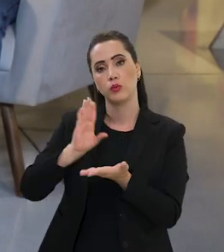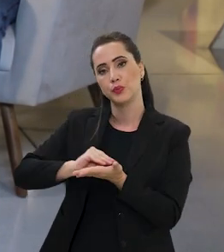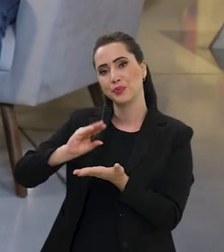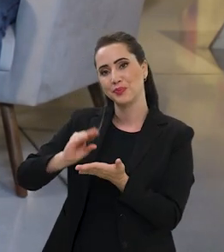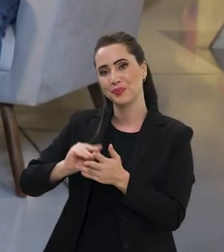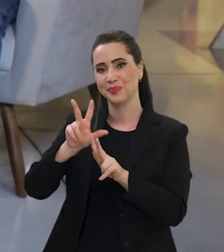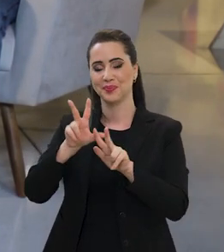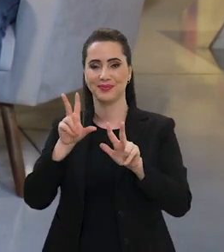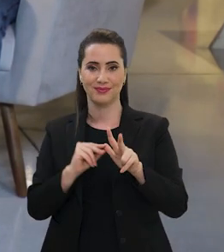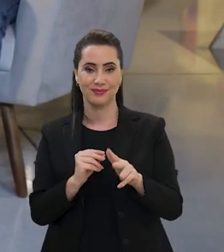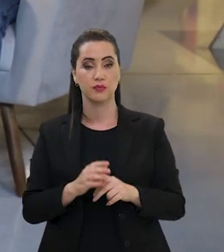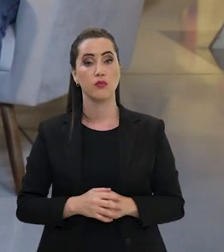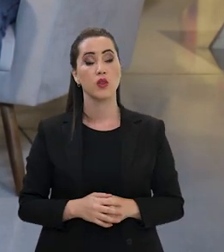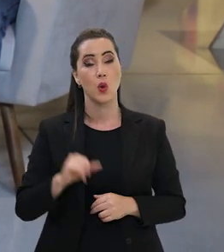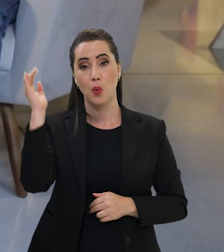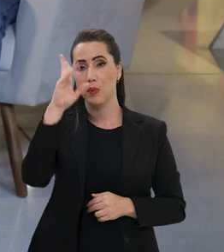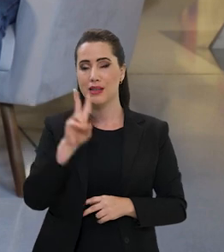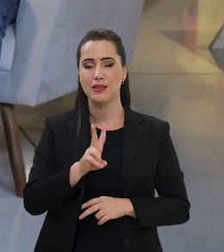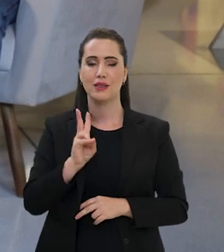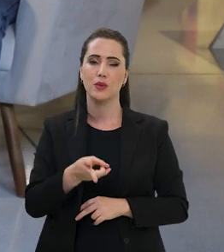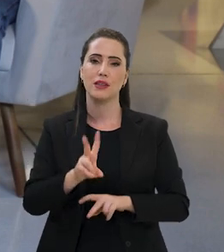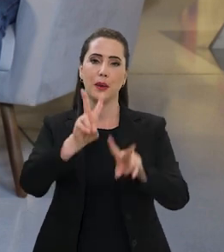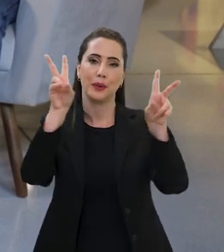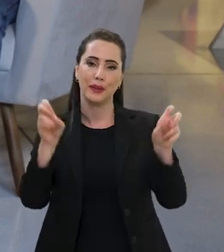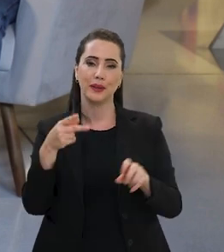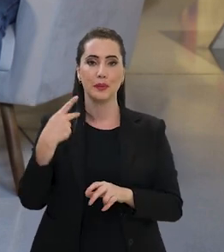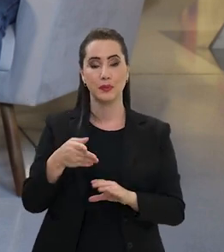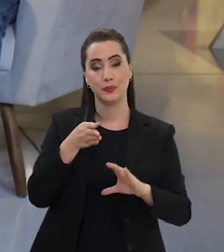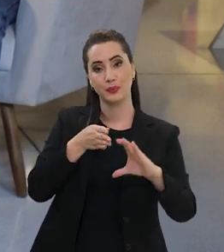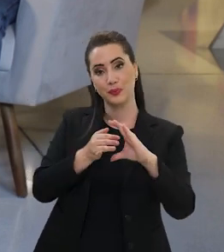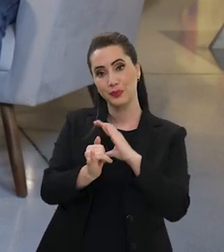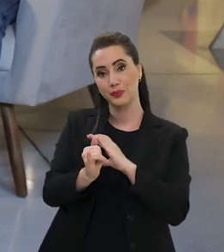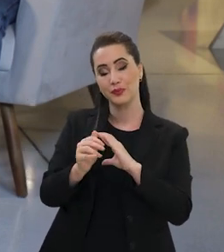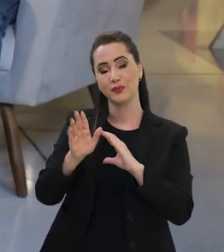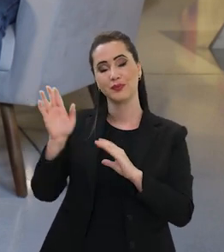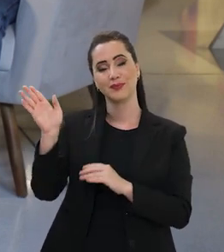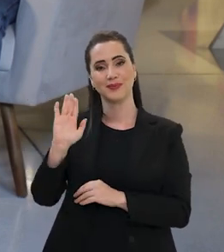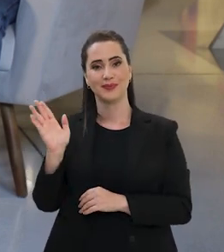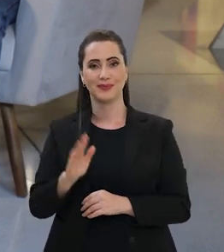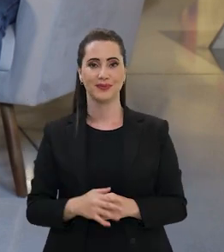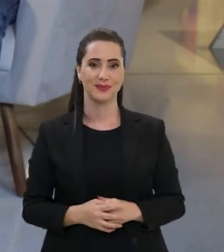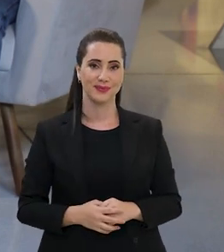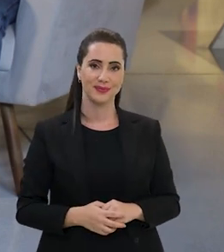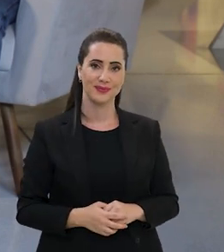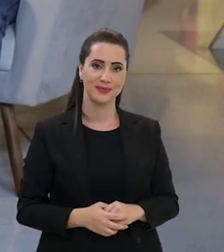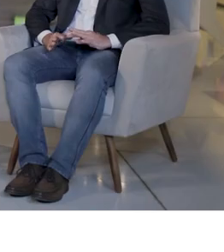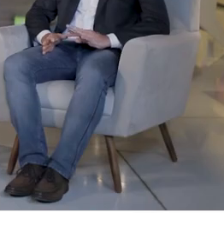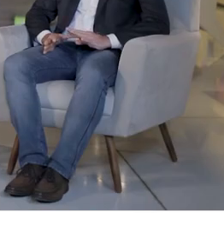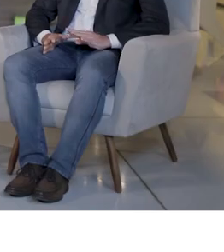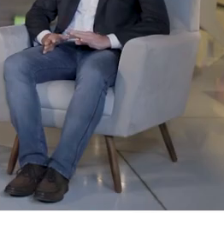TV Brasil Play. O Brasil continua em Pauta aqui na TV Brasil. Até o próximo programa.